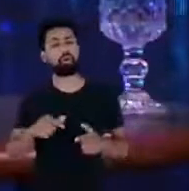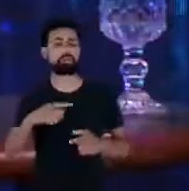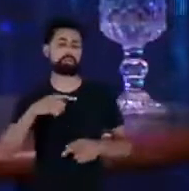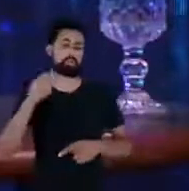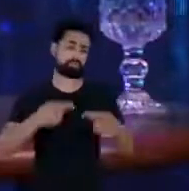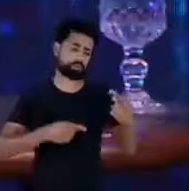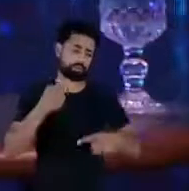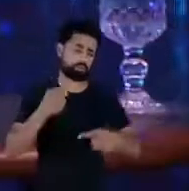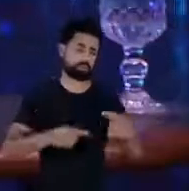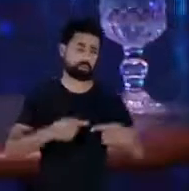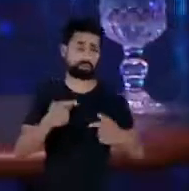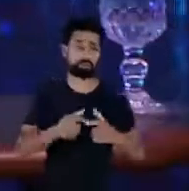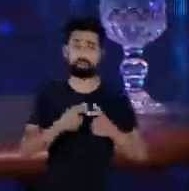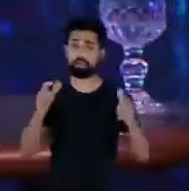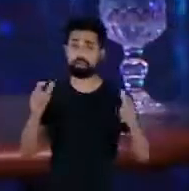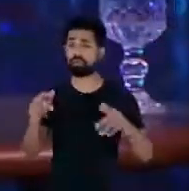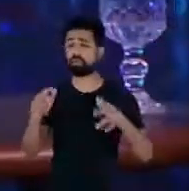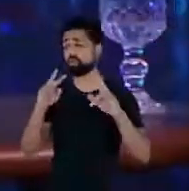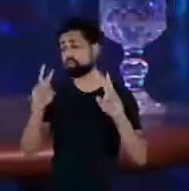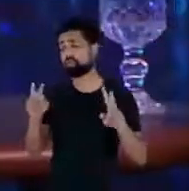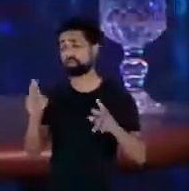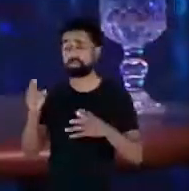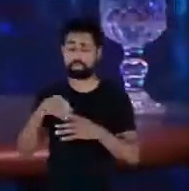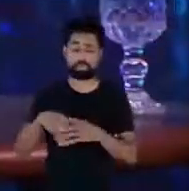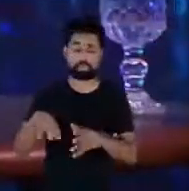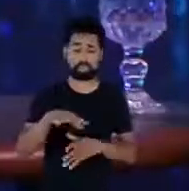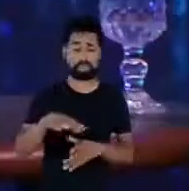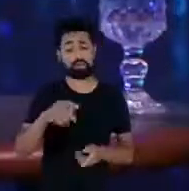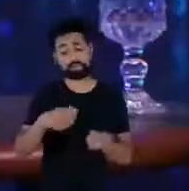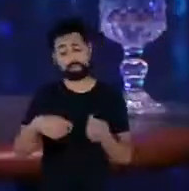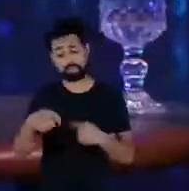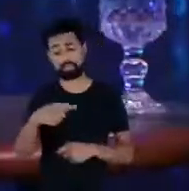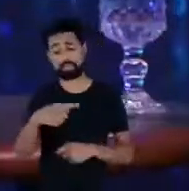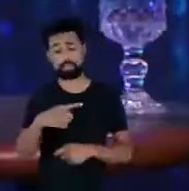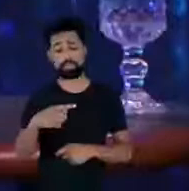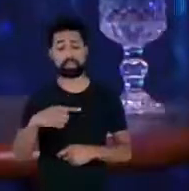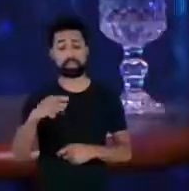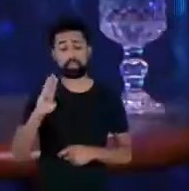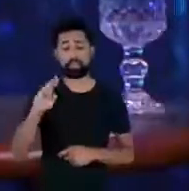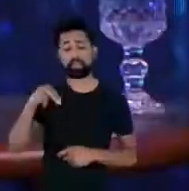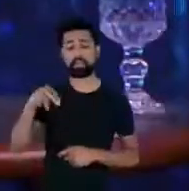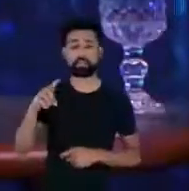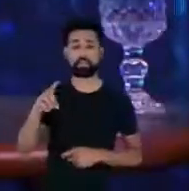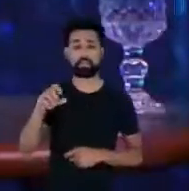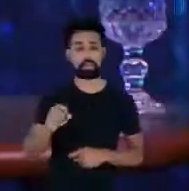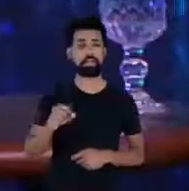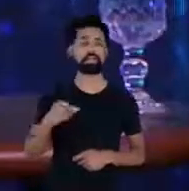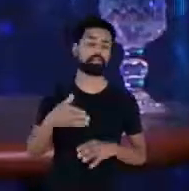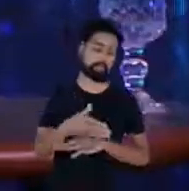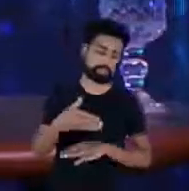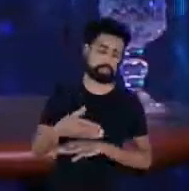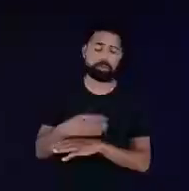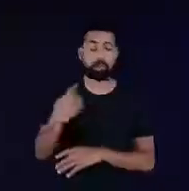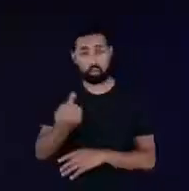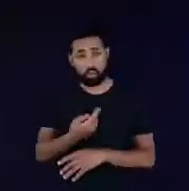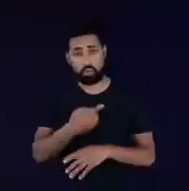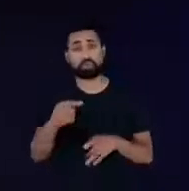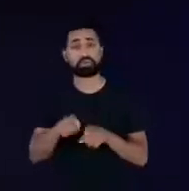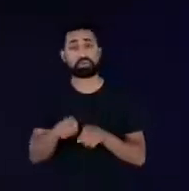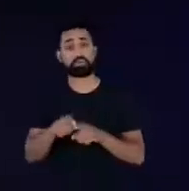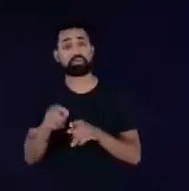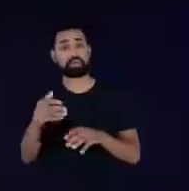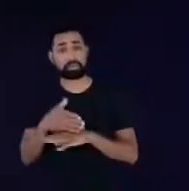muito rica de eficiência energética dentro do setor financeiro onde o BNDES também participa nós participamos a EPE também está lá presente